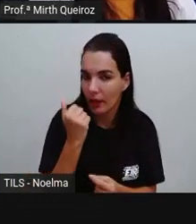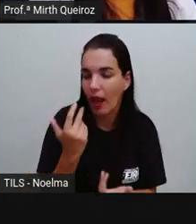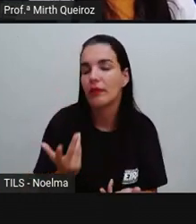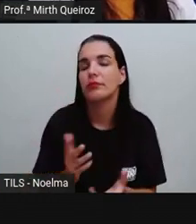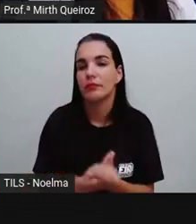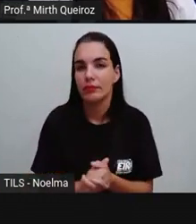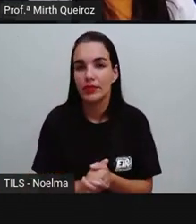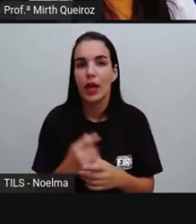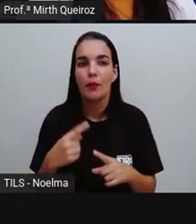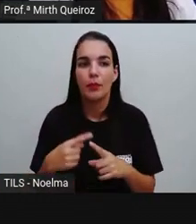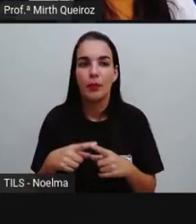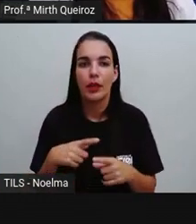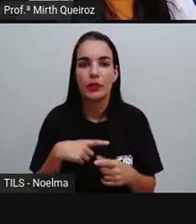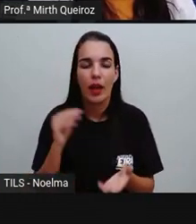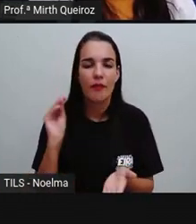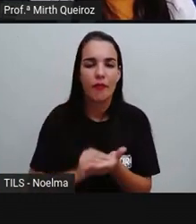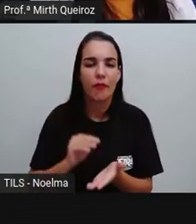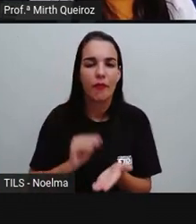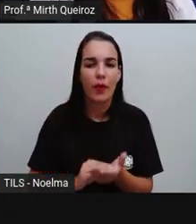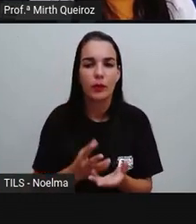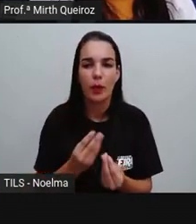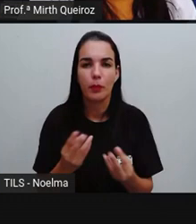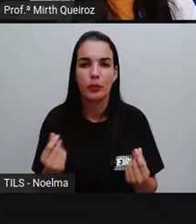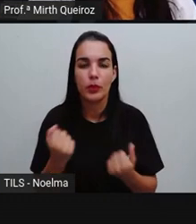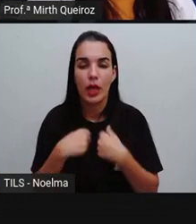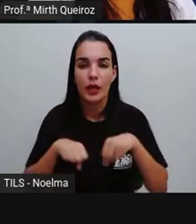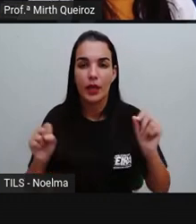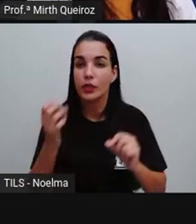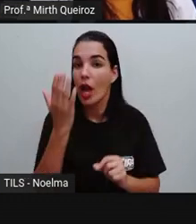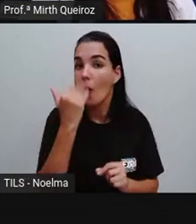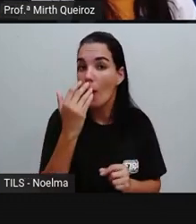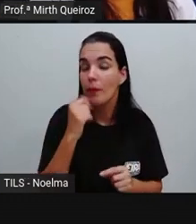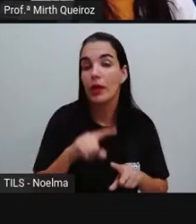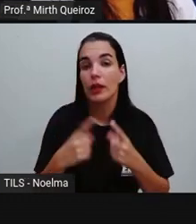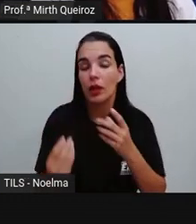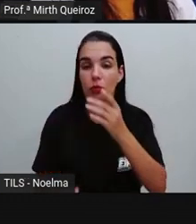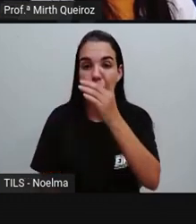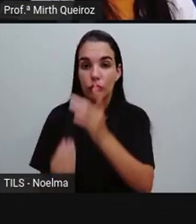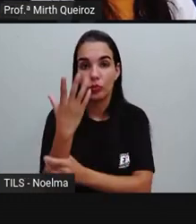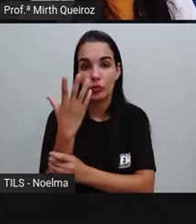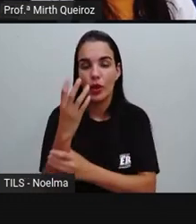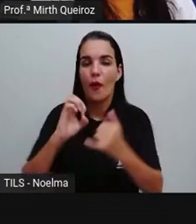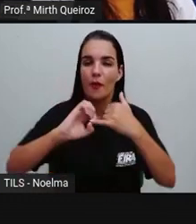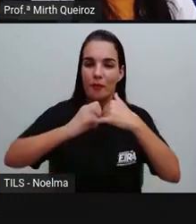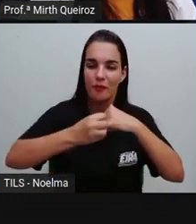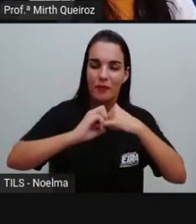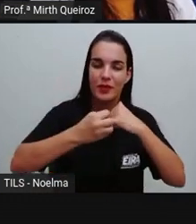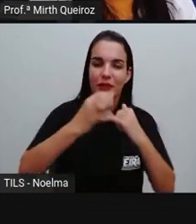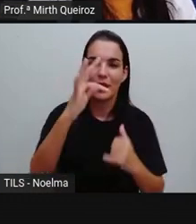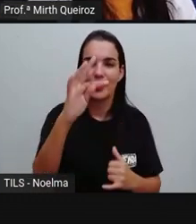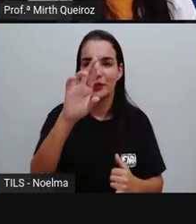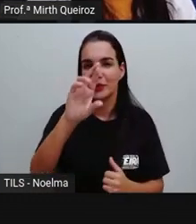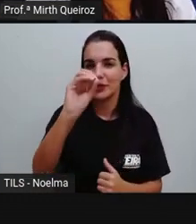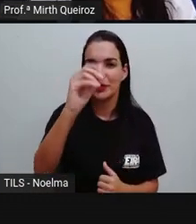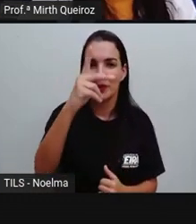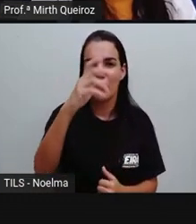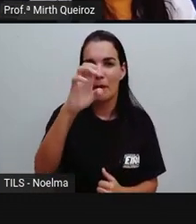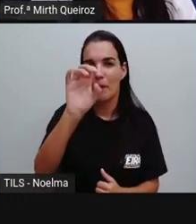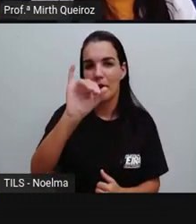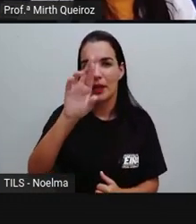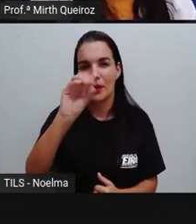ali havia uma falta muito grande de alimento, e aí surge o feijão tropeiro, né? A partir desses